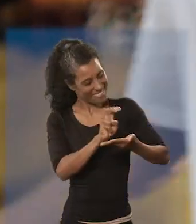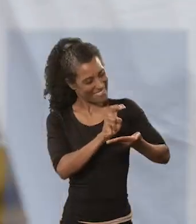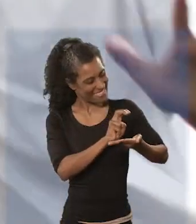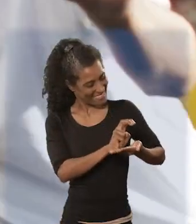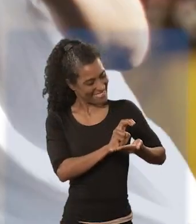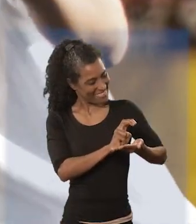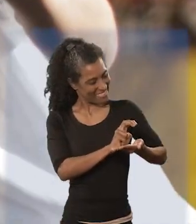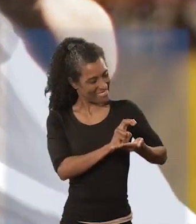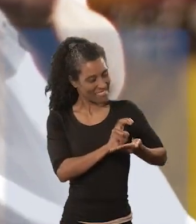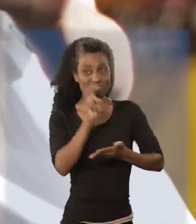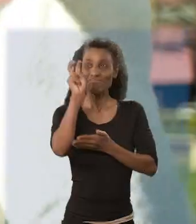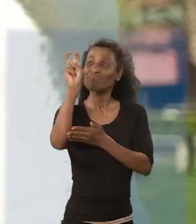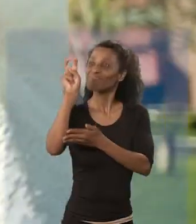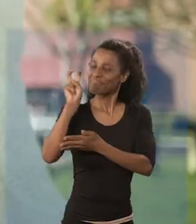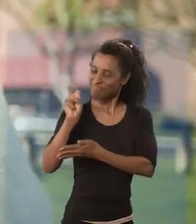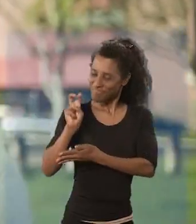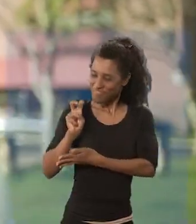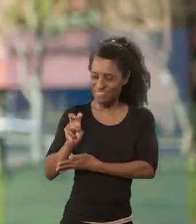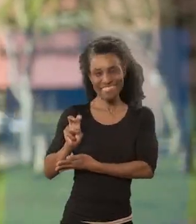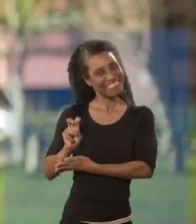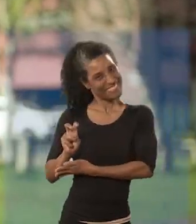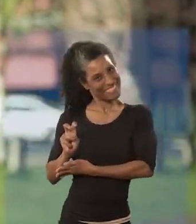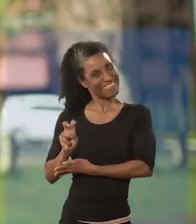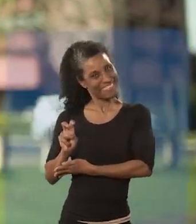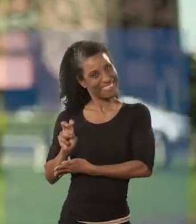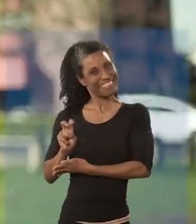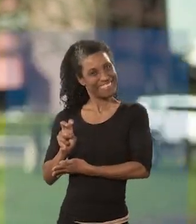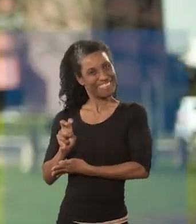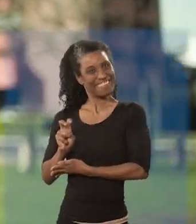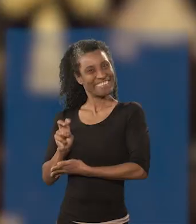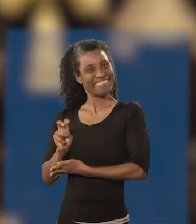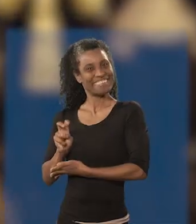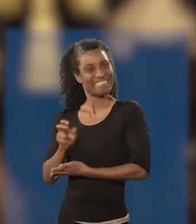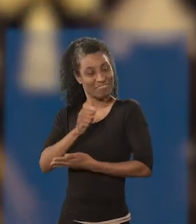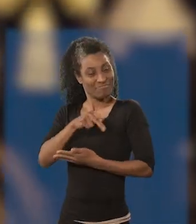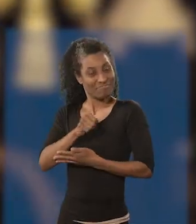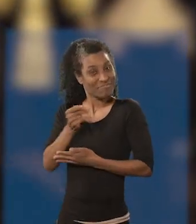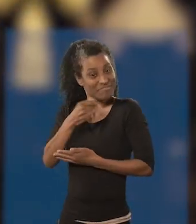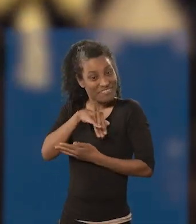555, 555, 555, 555,